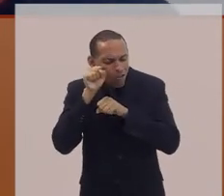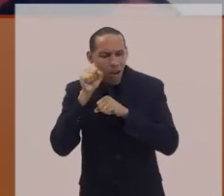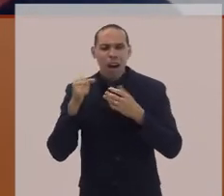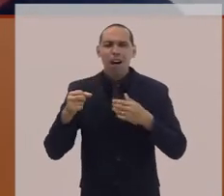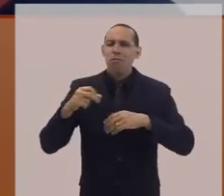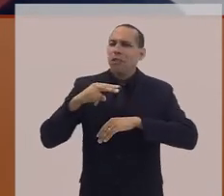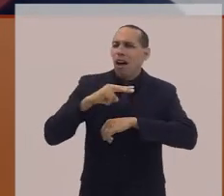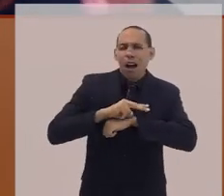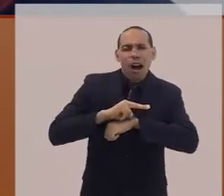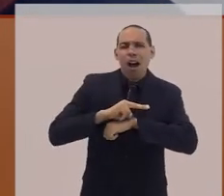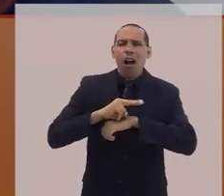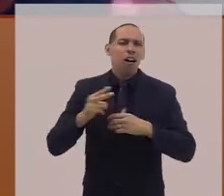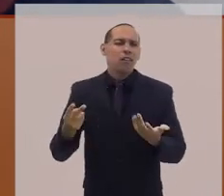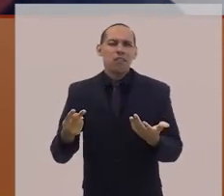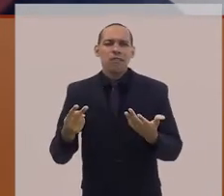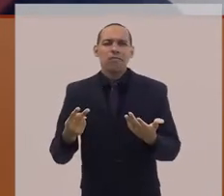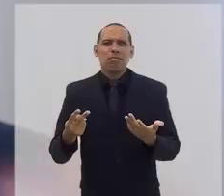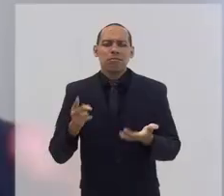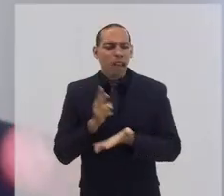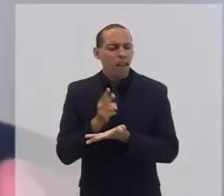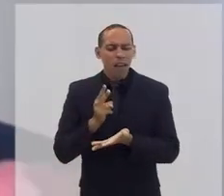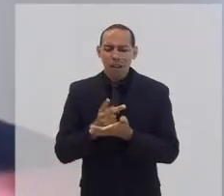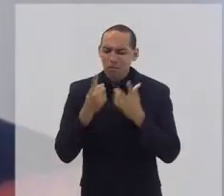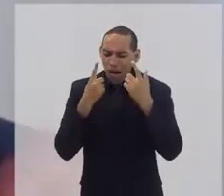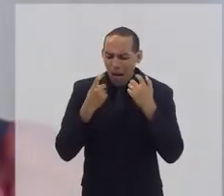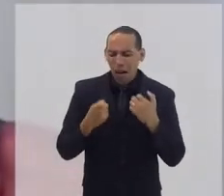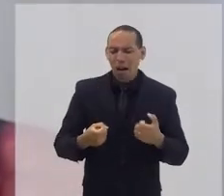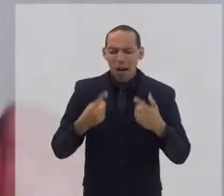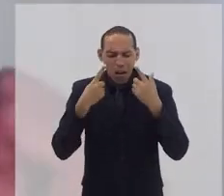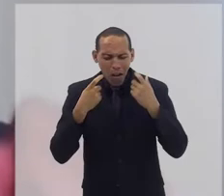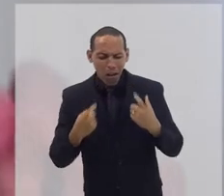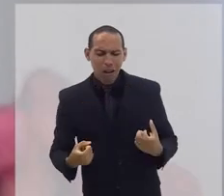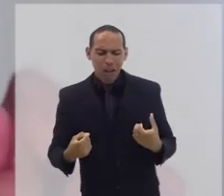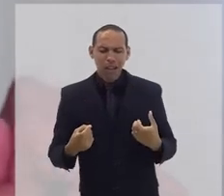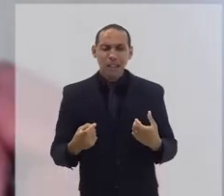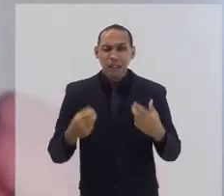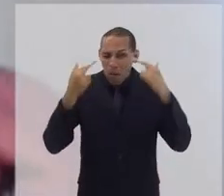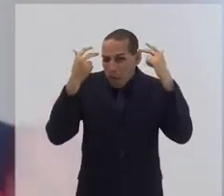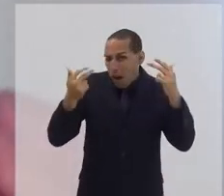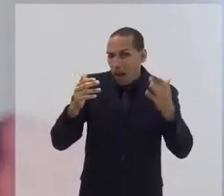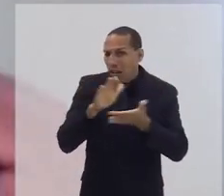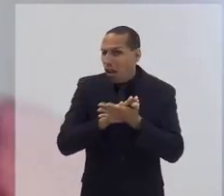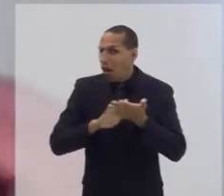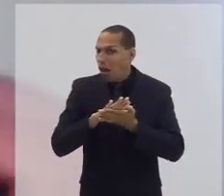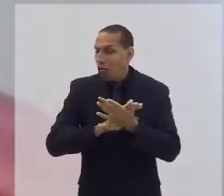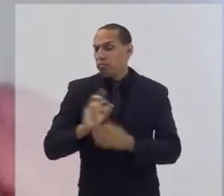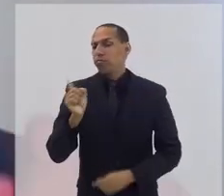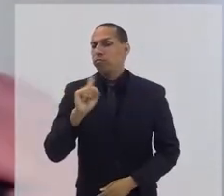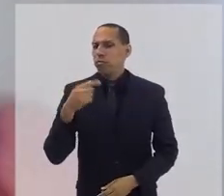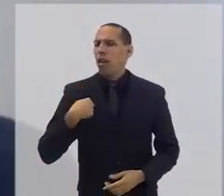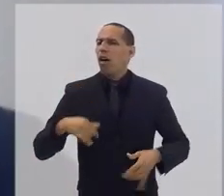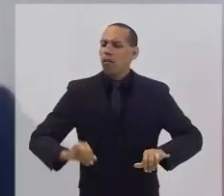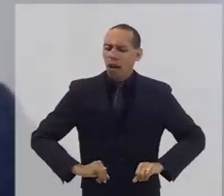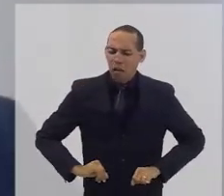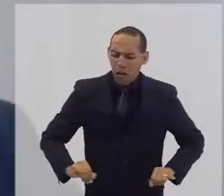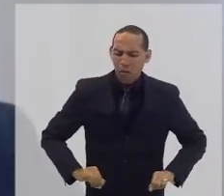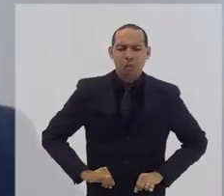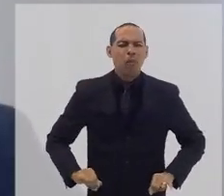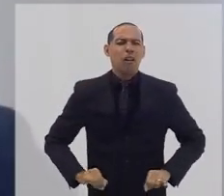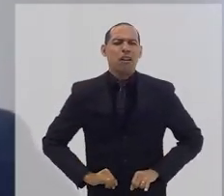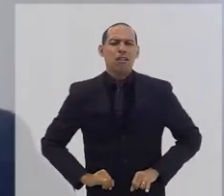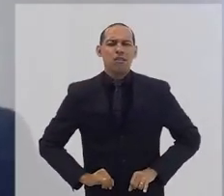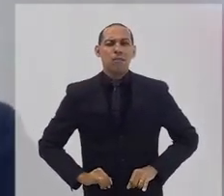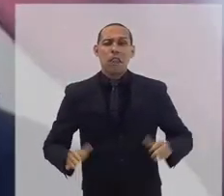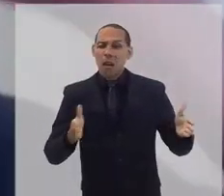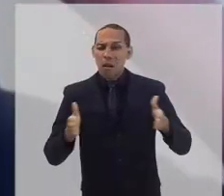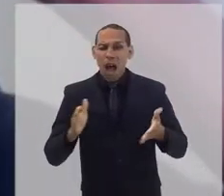tranquilo. Importante dizer isso. Eu sofri, houve momentos de desespero, de angústia profunda. Como